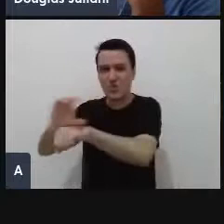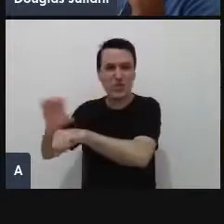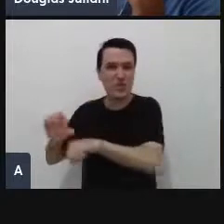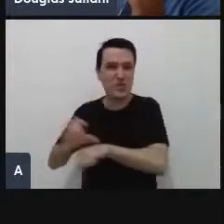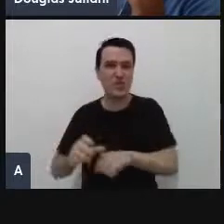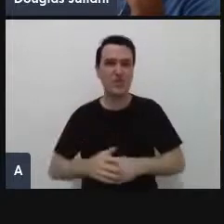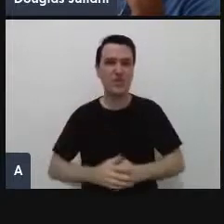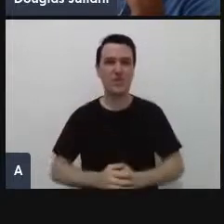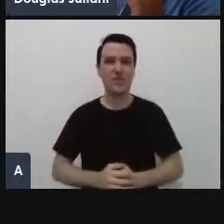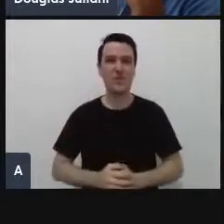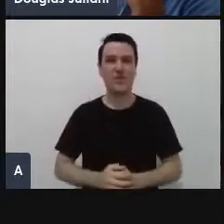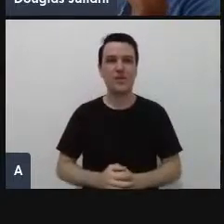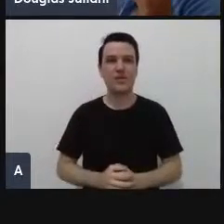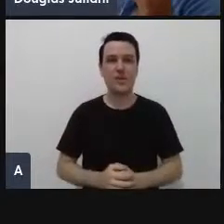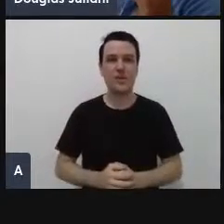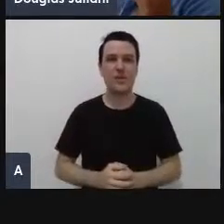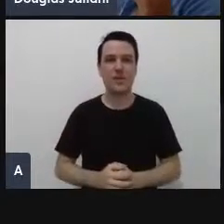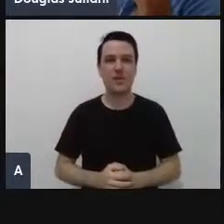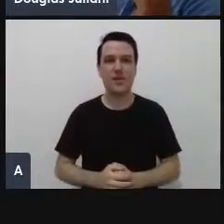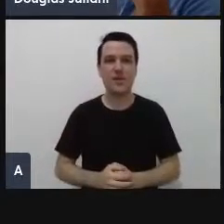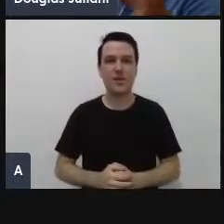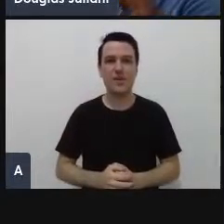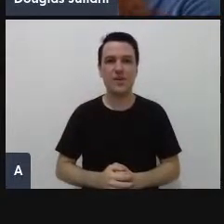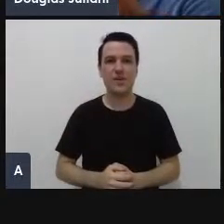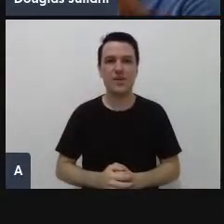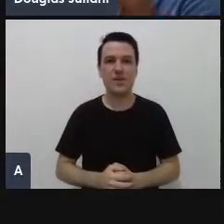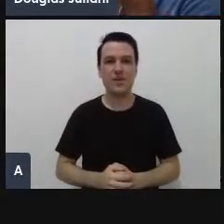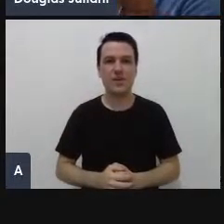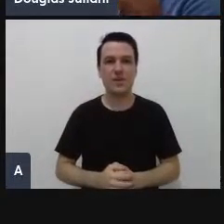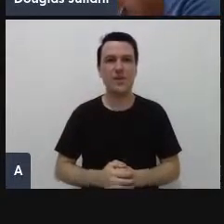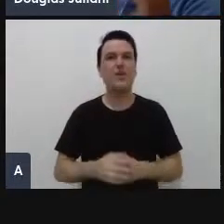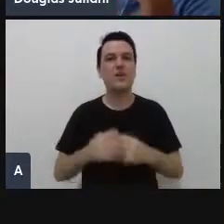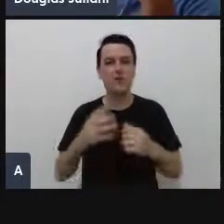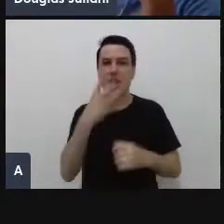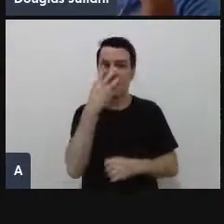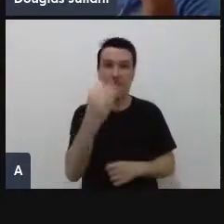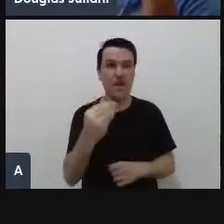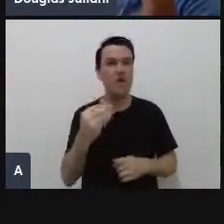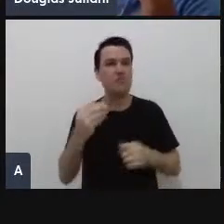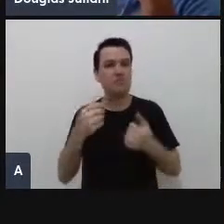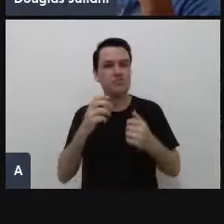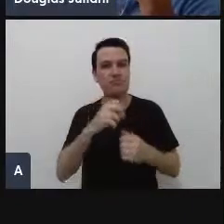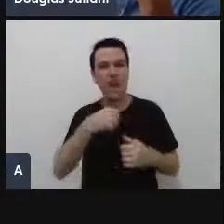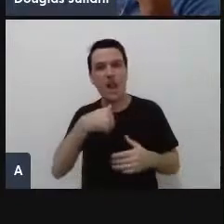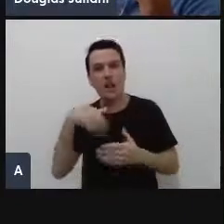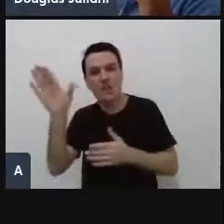facilitar a obtenção de valores de empresas para projetos de pesquisa aumentar a relação com as empresas